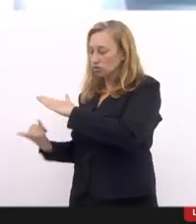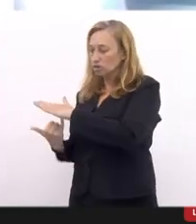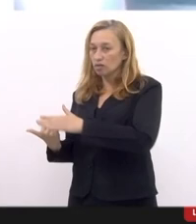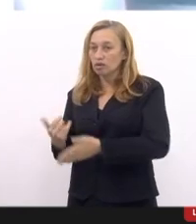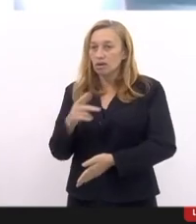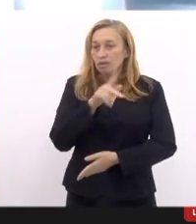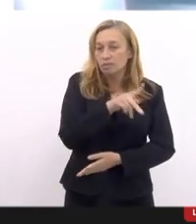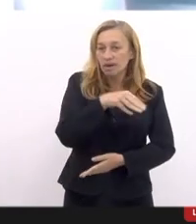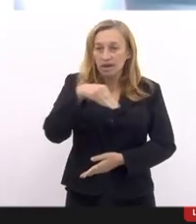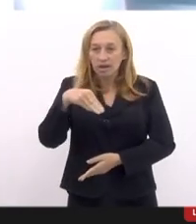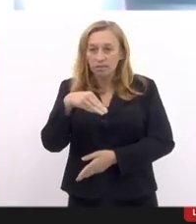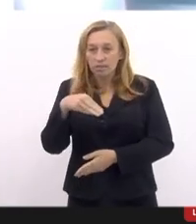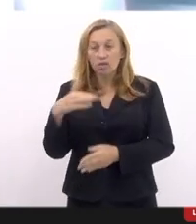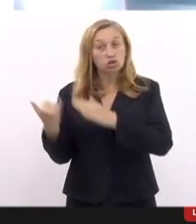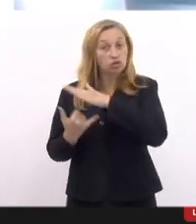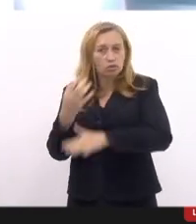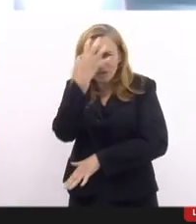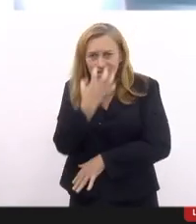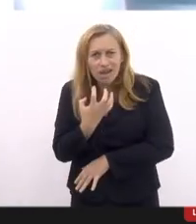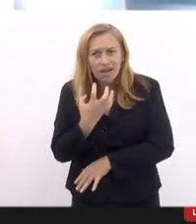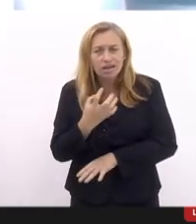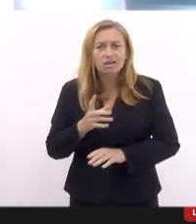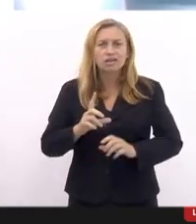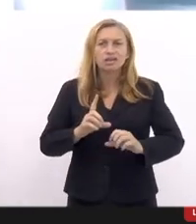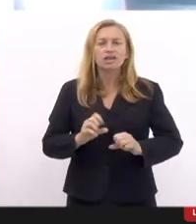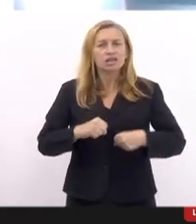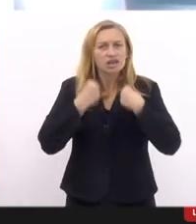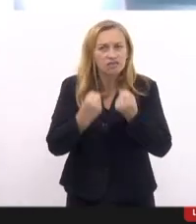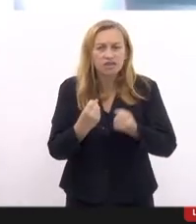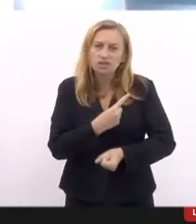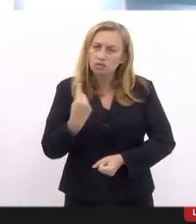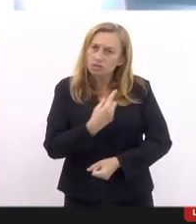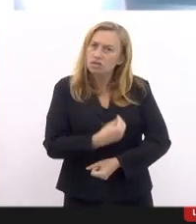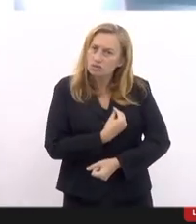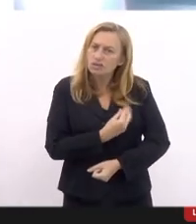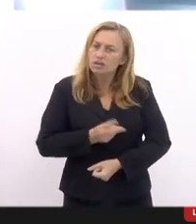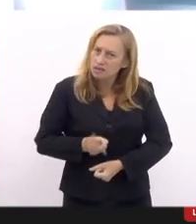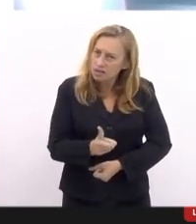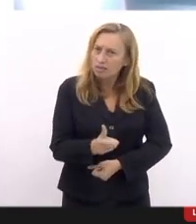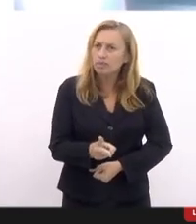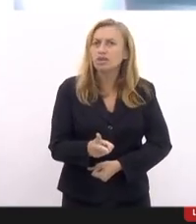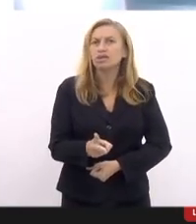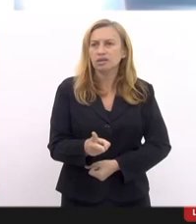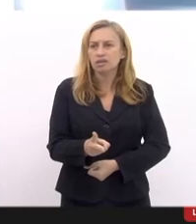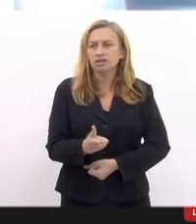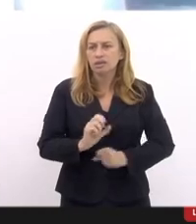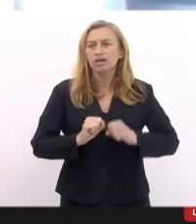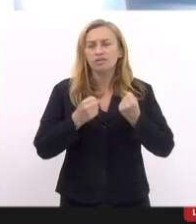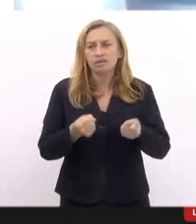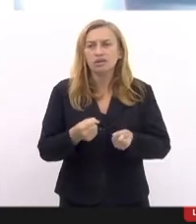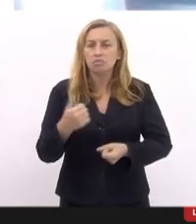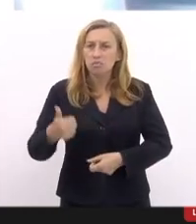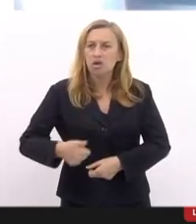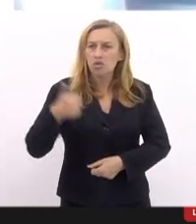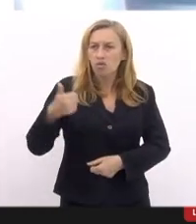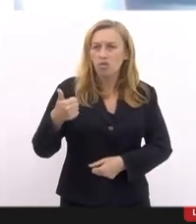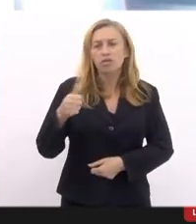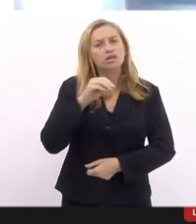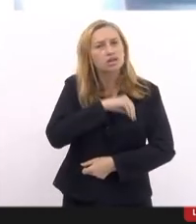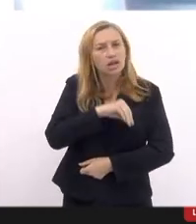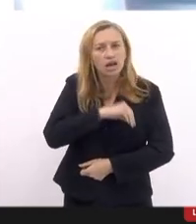uma instituição seríssima, defende as nossas vidas, a gente sempre defende que tenha melhores salários, mais